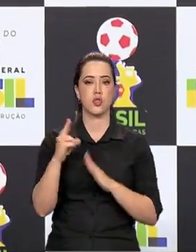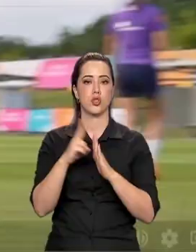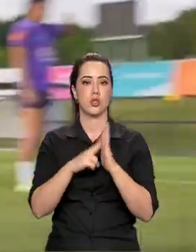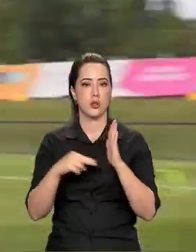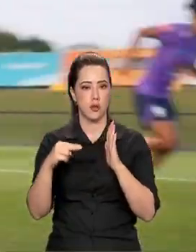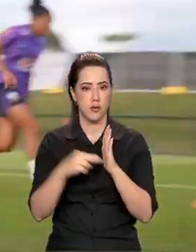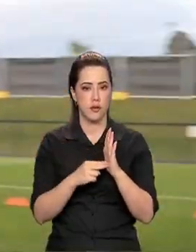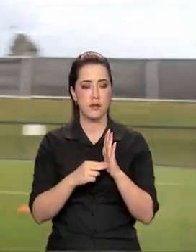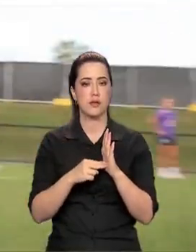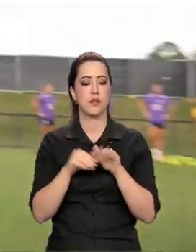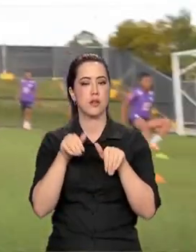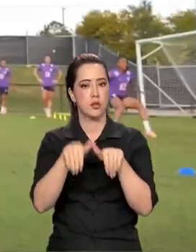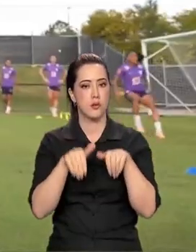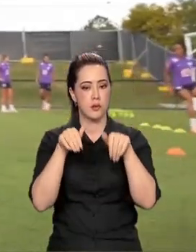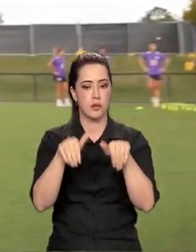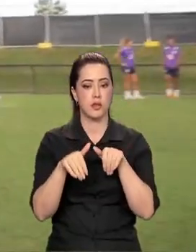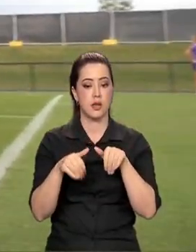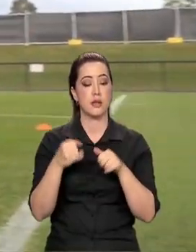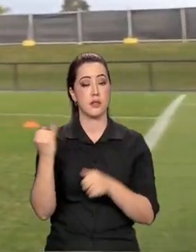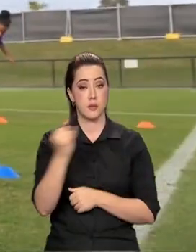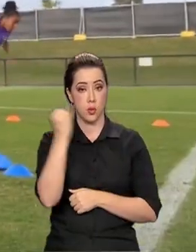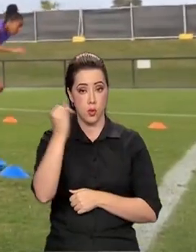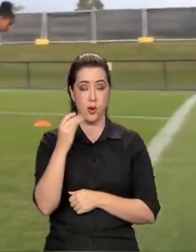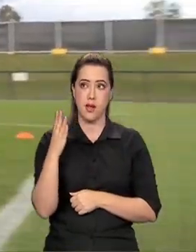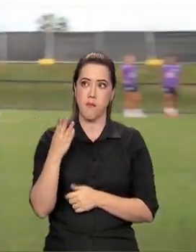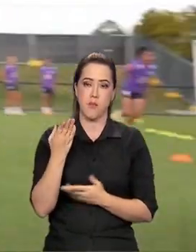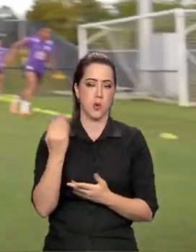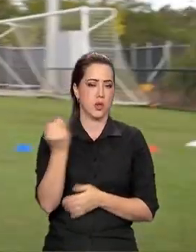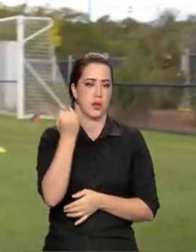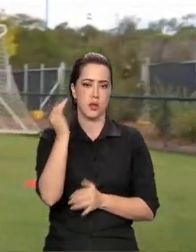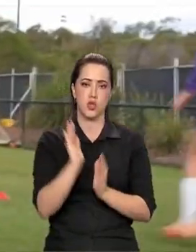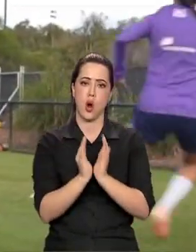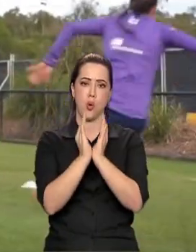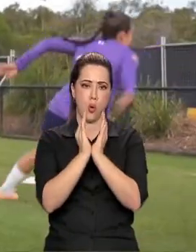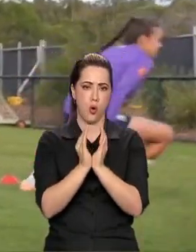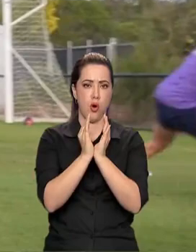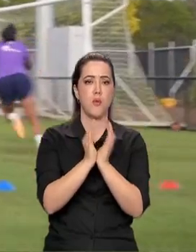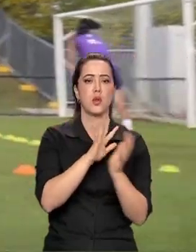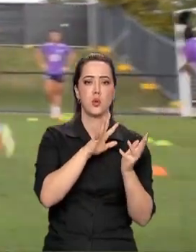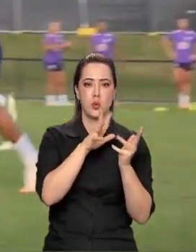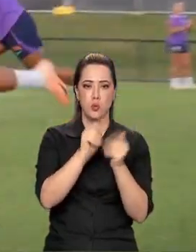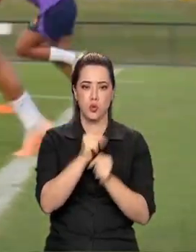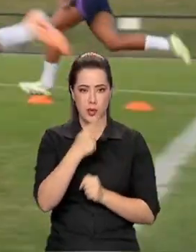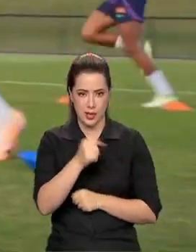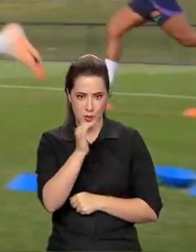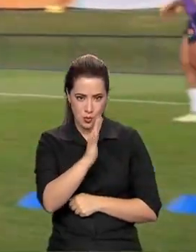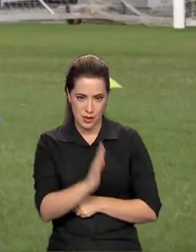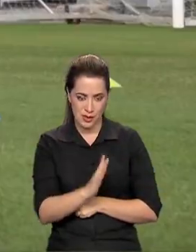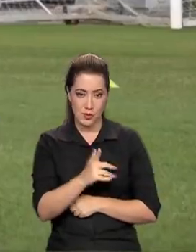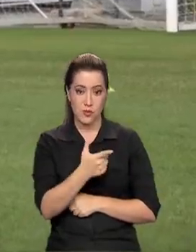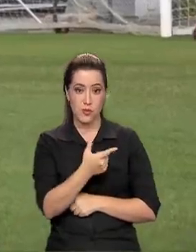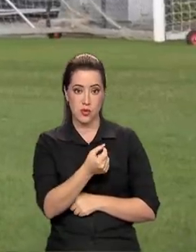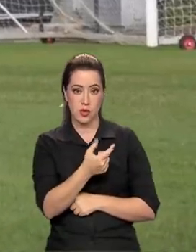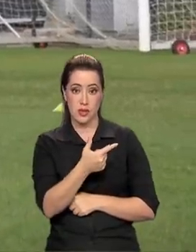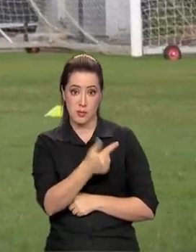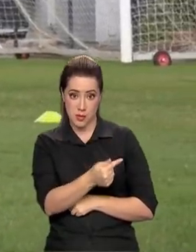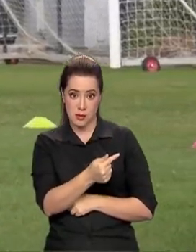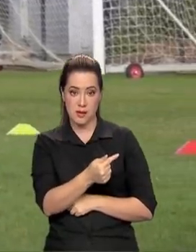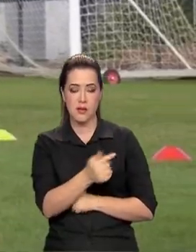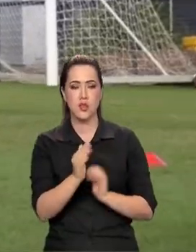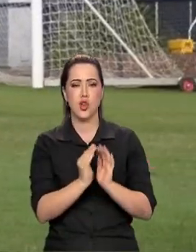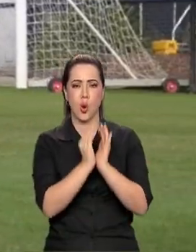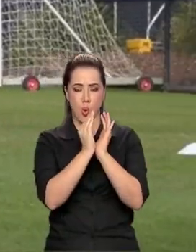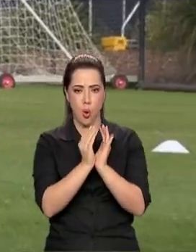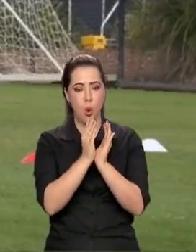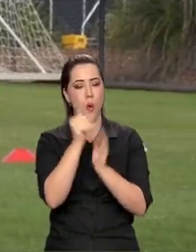que a vinda da Copa do Mundo de Futebol Feminino em 2027 deve deixar como legado o desenvolvimento do